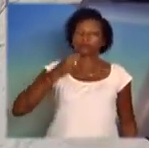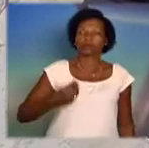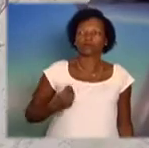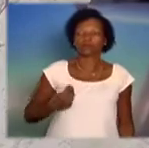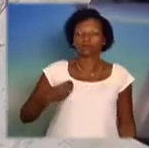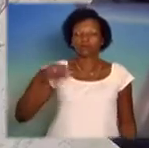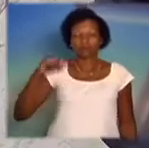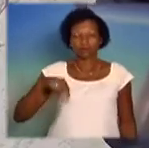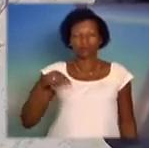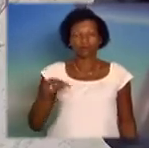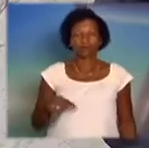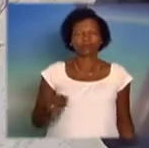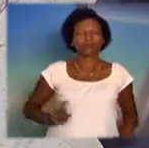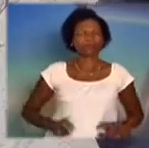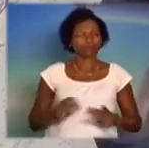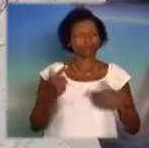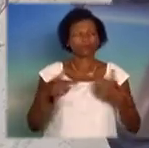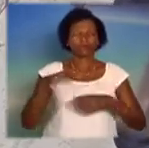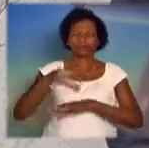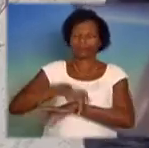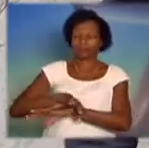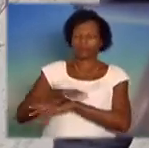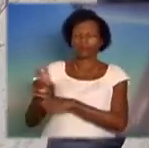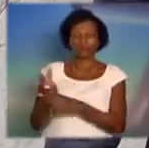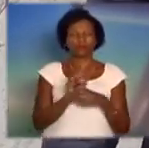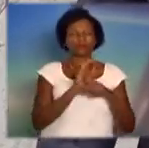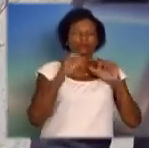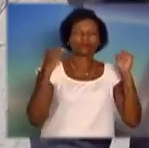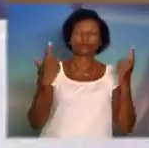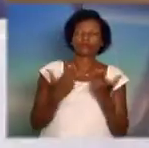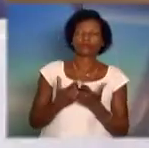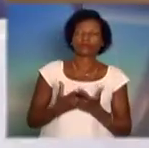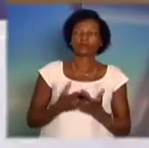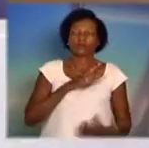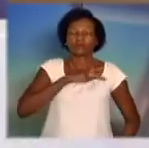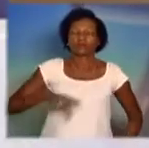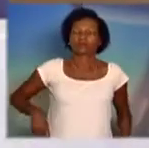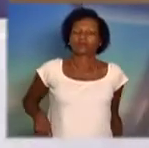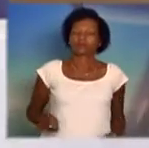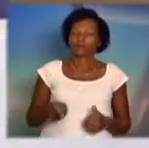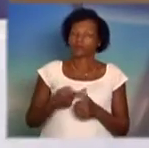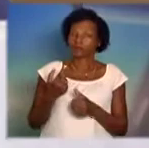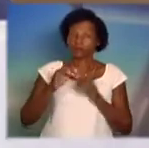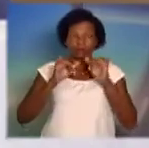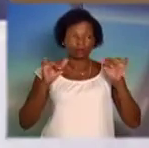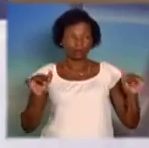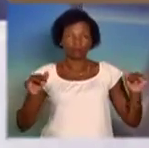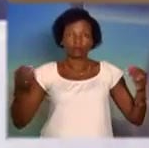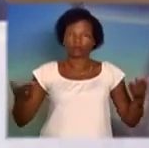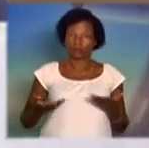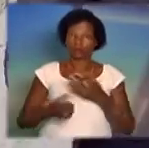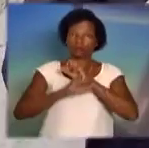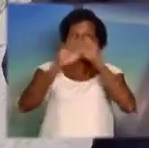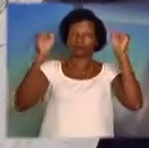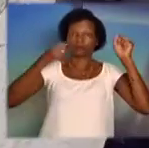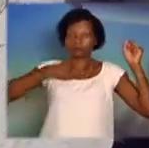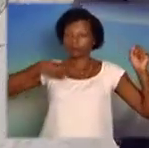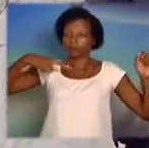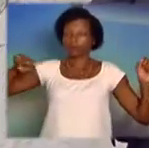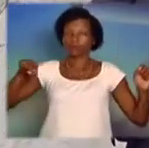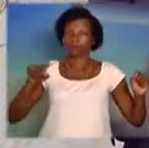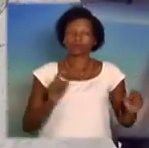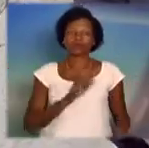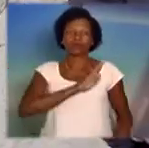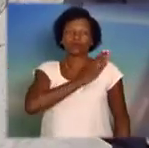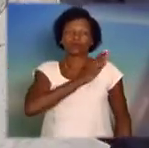trabalhando, fazendo a segurança dessa casa. Senhor presidente, eu quero em primeiro lugar fazer ciente que hoje pela manhã estive em Barueri, no 20º